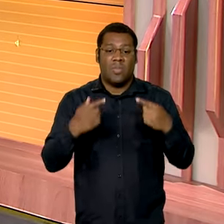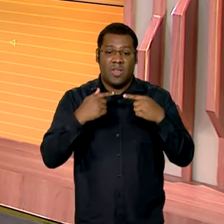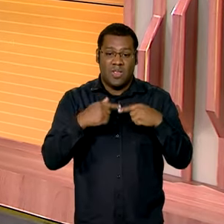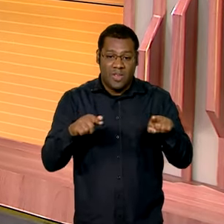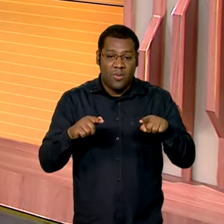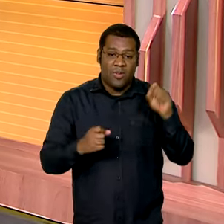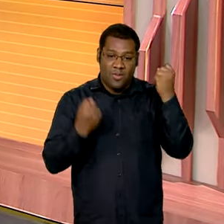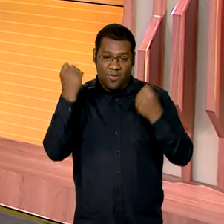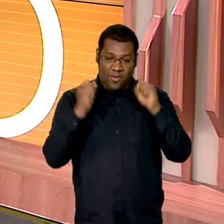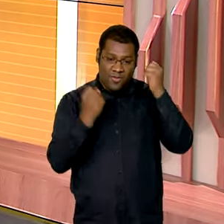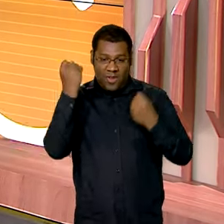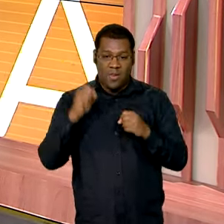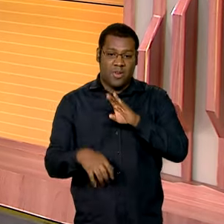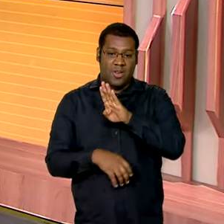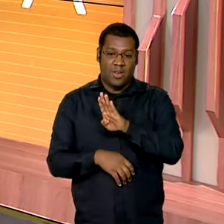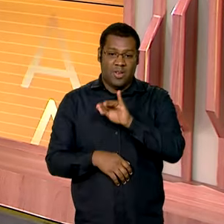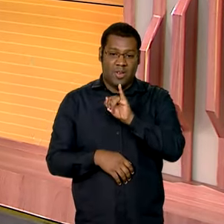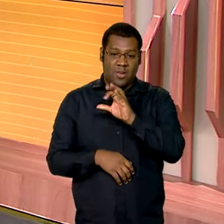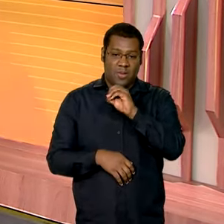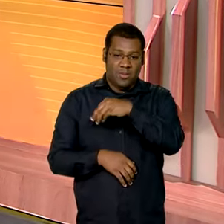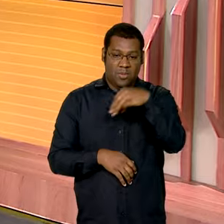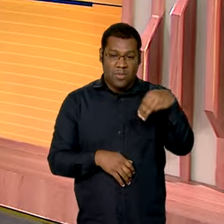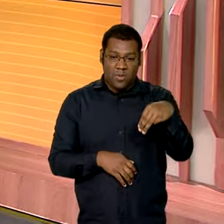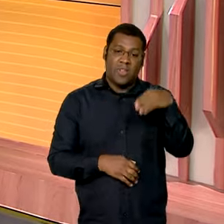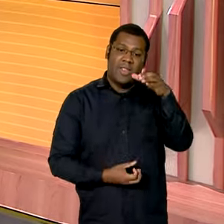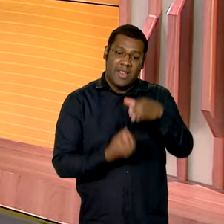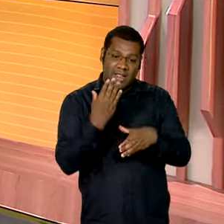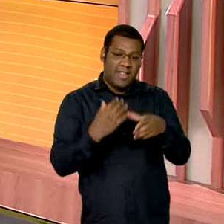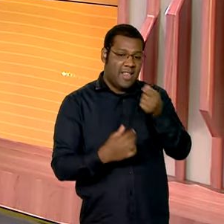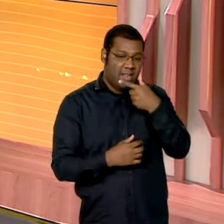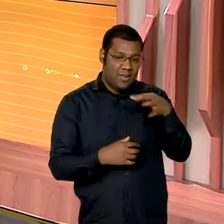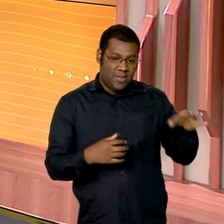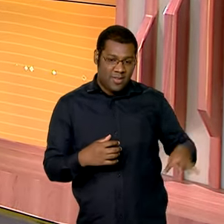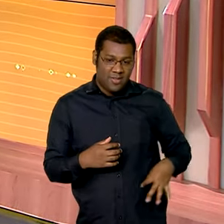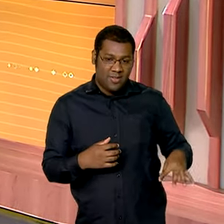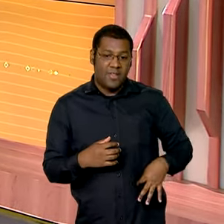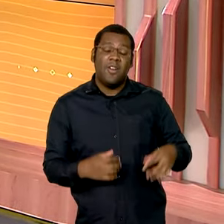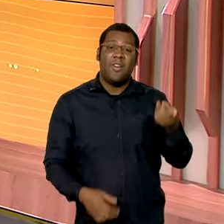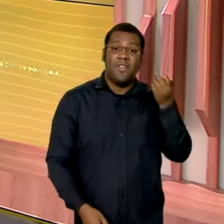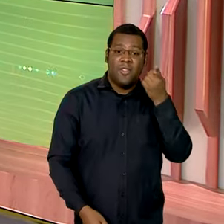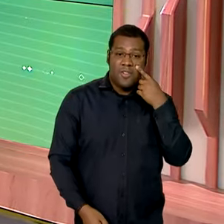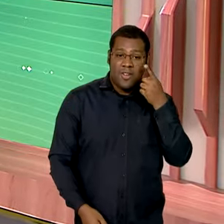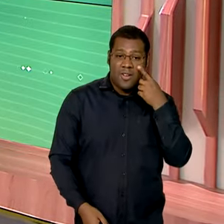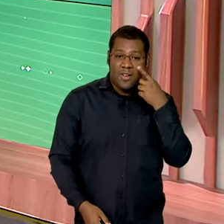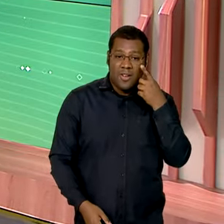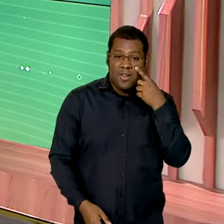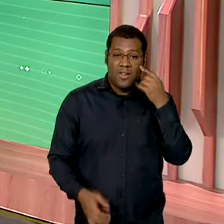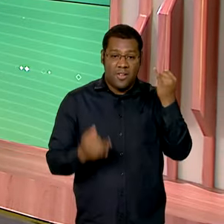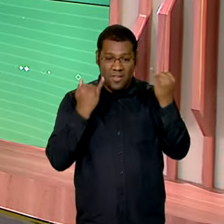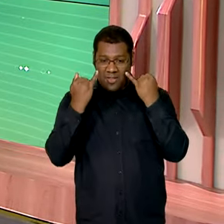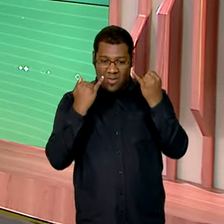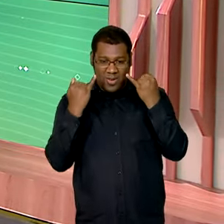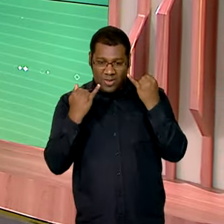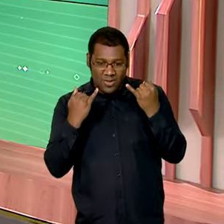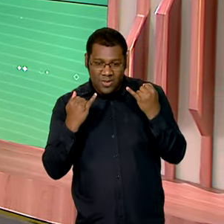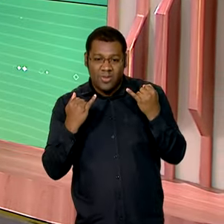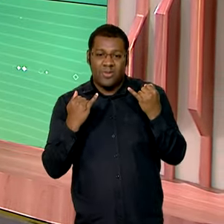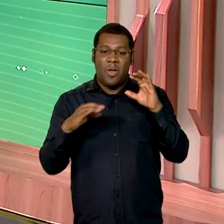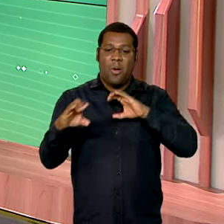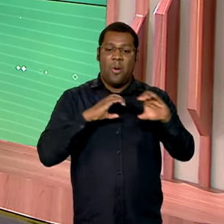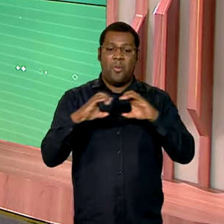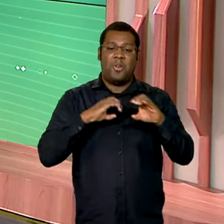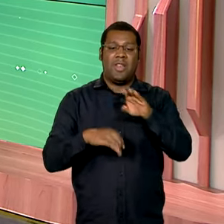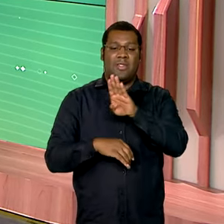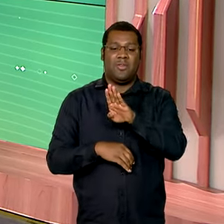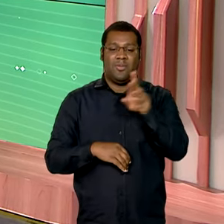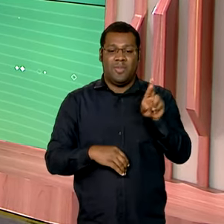fábrica que retomou a produção de insulina no país para dar uma olhada nos dados disponíveis no Comunica.br, a plataforma